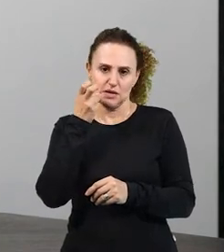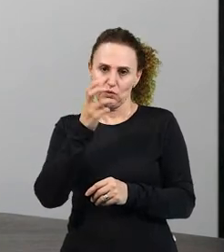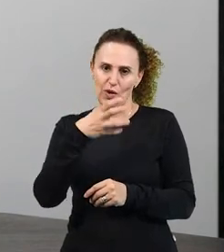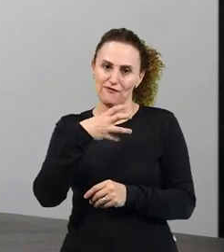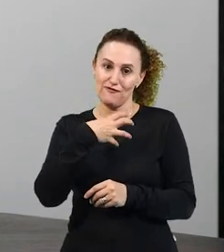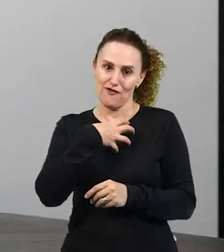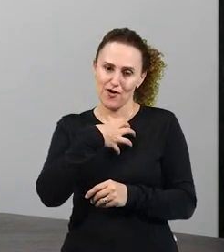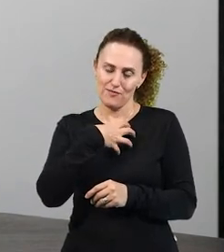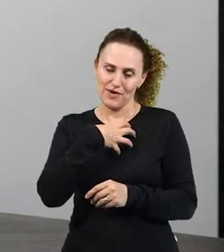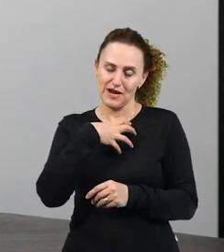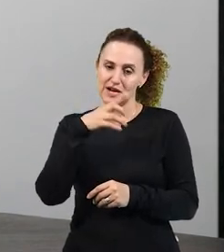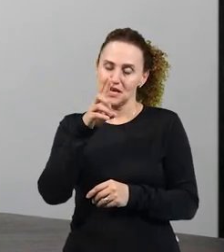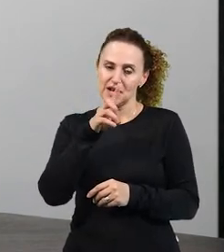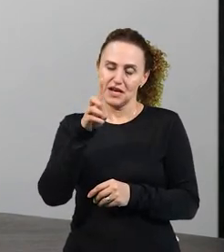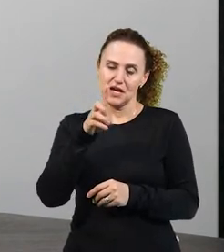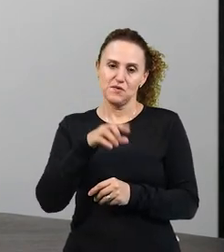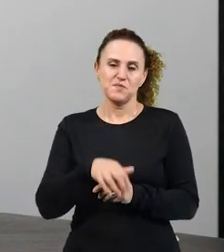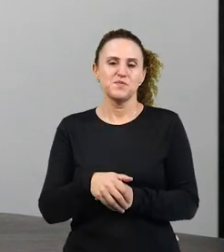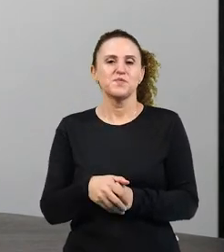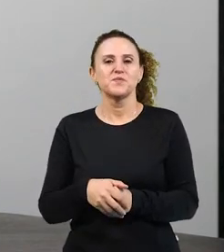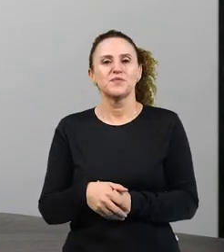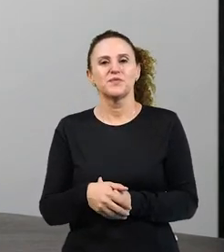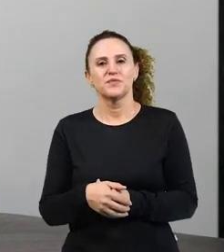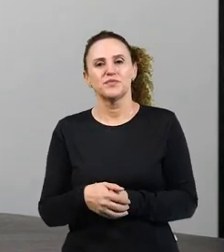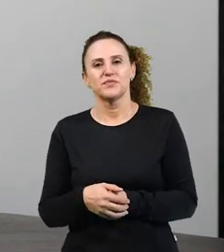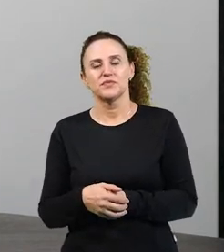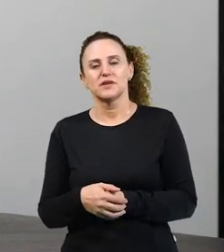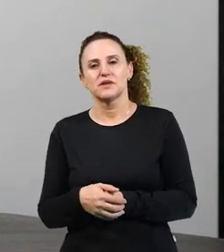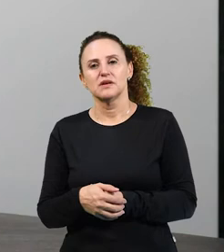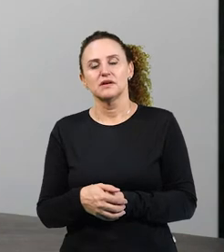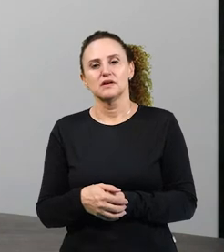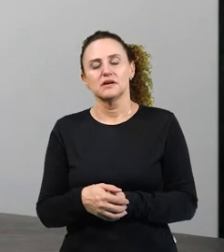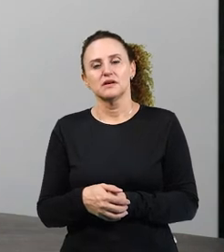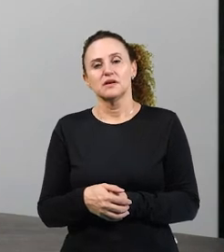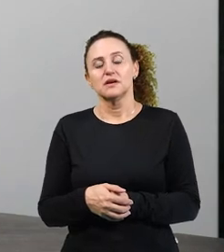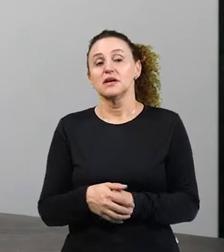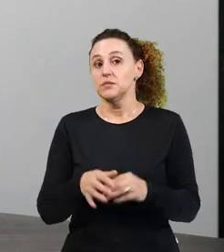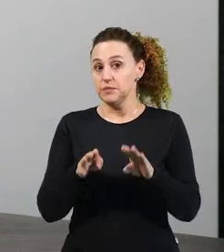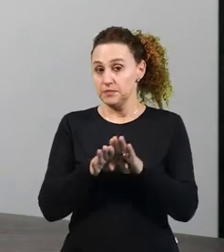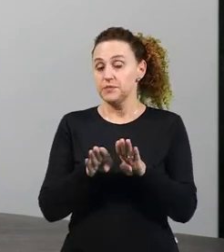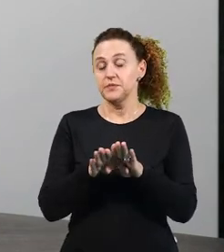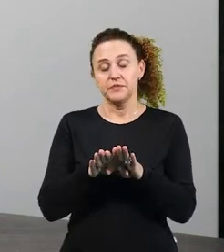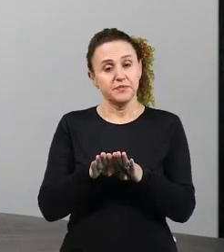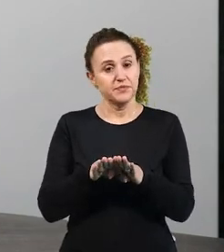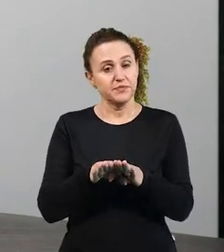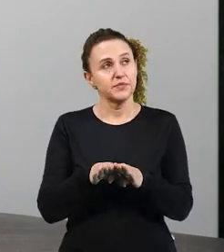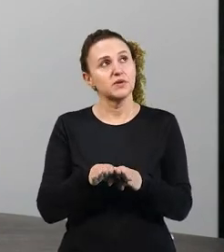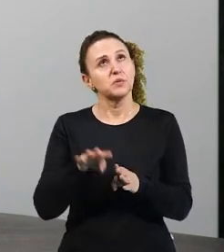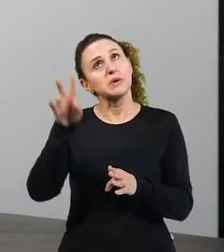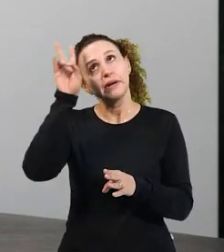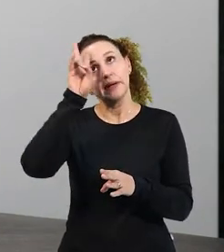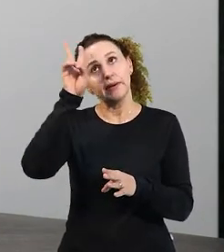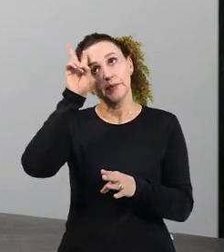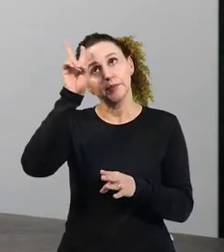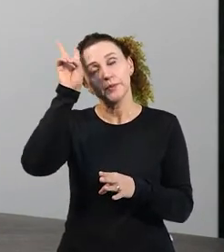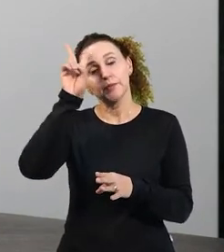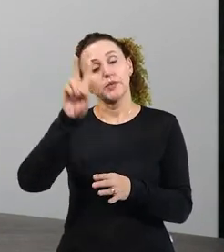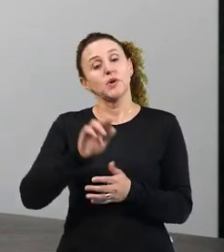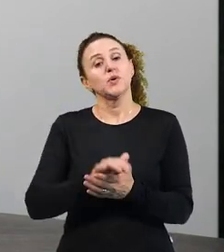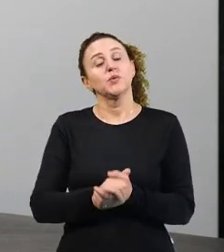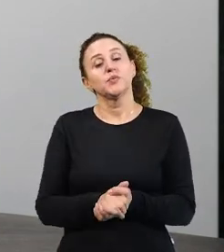E muitas vezes, ou conforme eu me lembro assim,